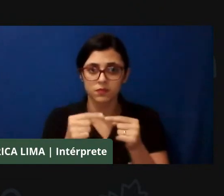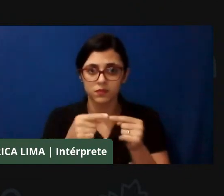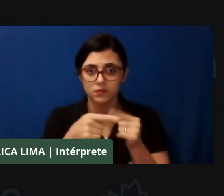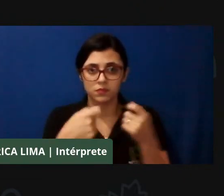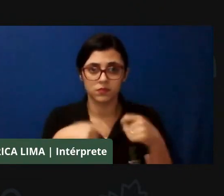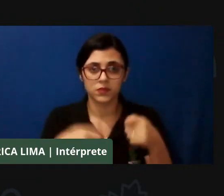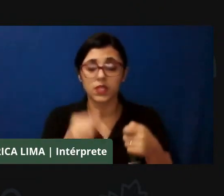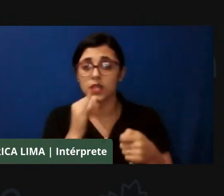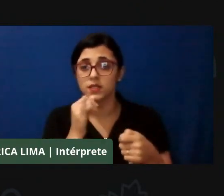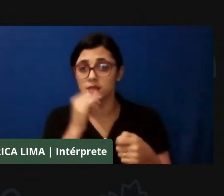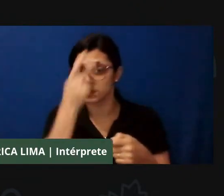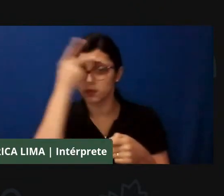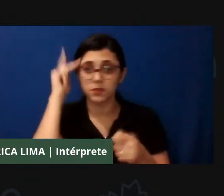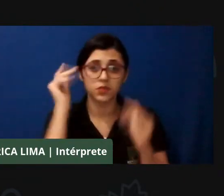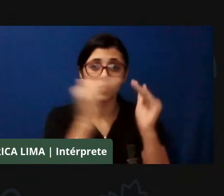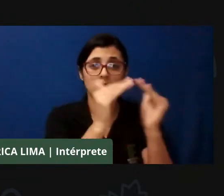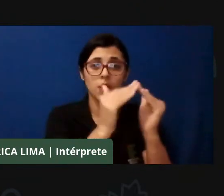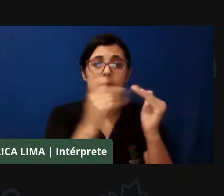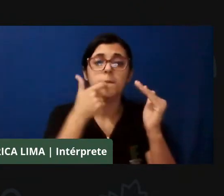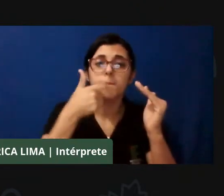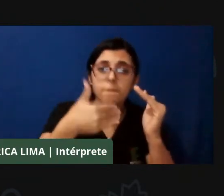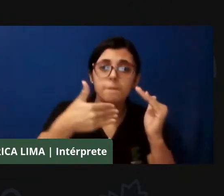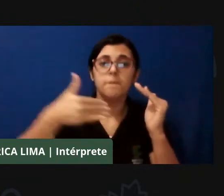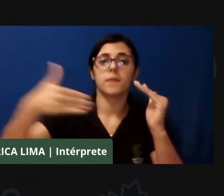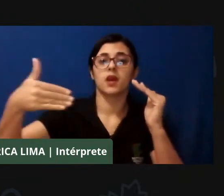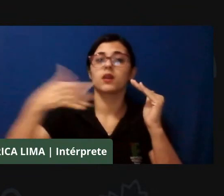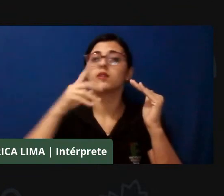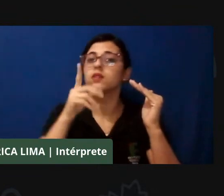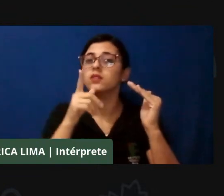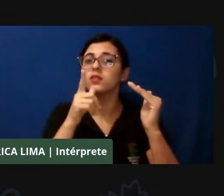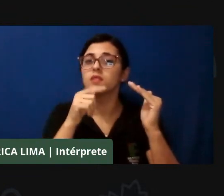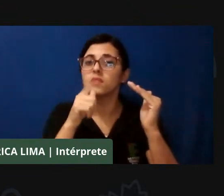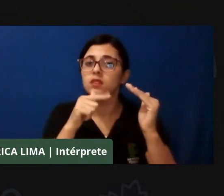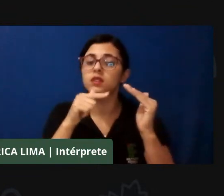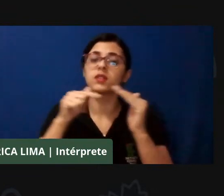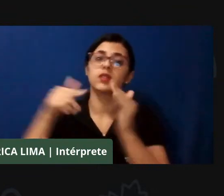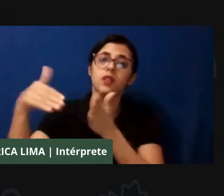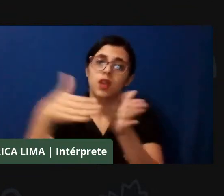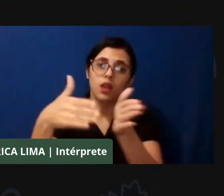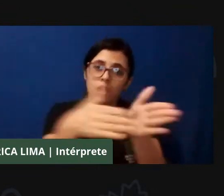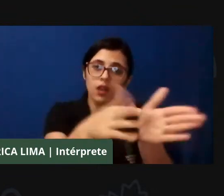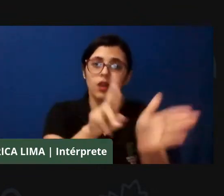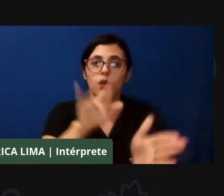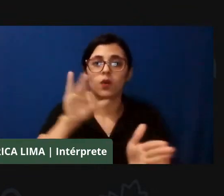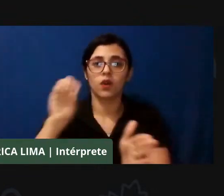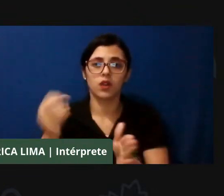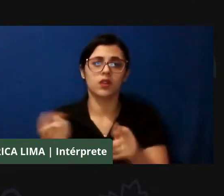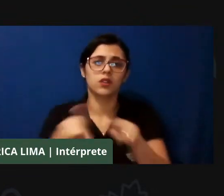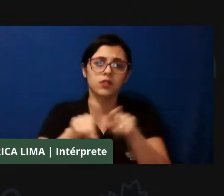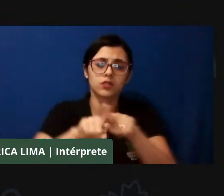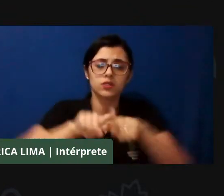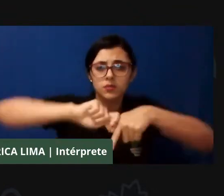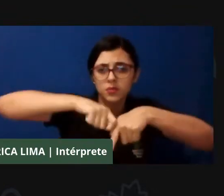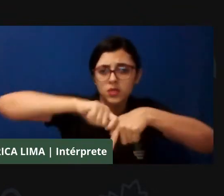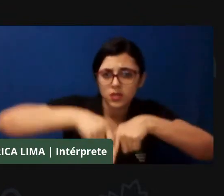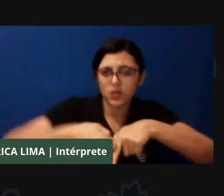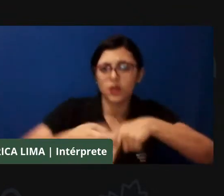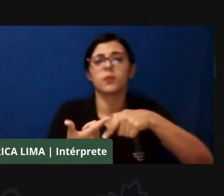ribeirinhos, como estão os fundos e feijos de passos, como estão os quilombolas, como estão os extrativistas,